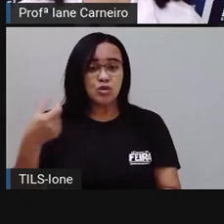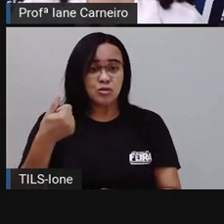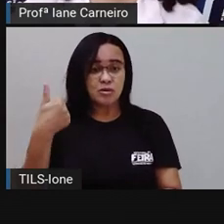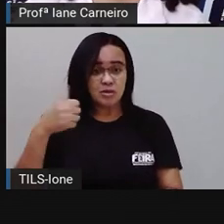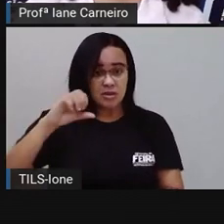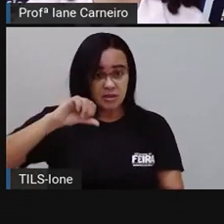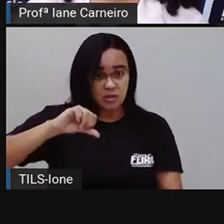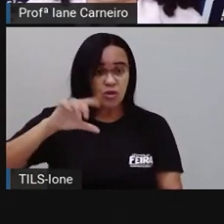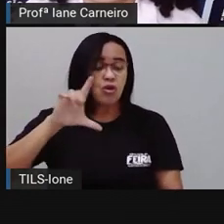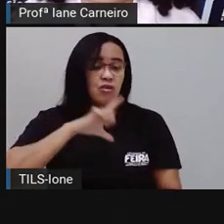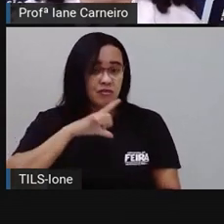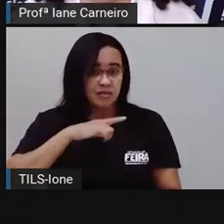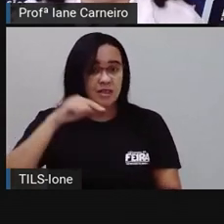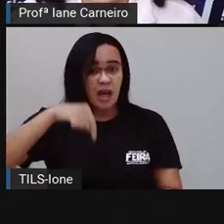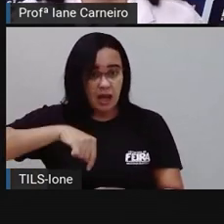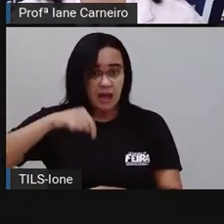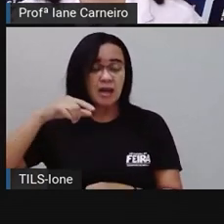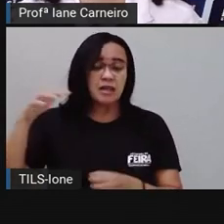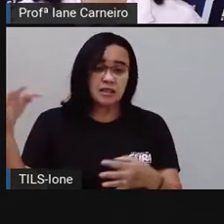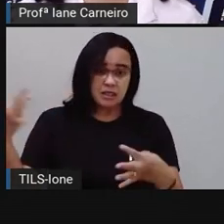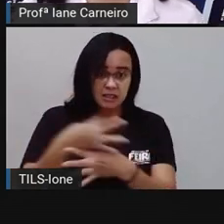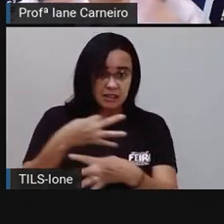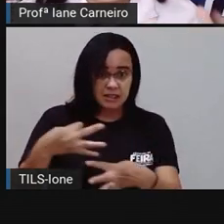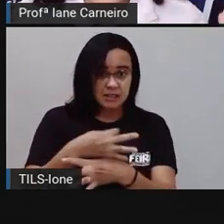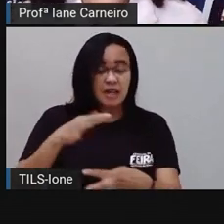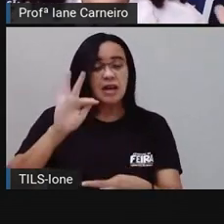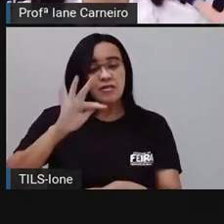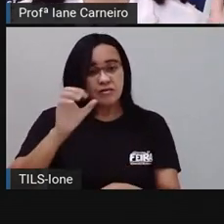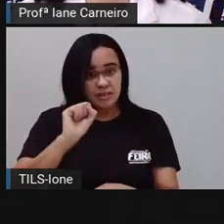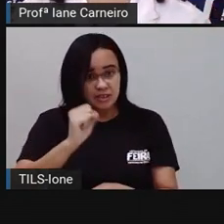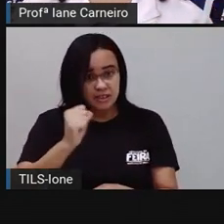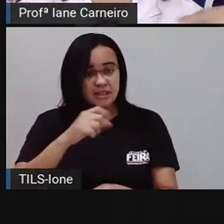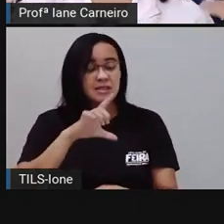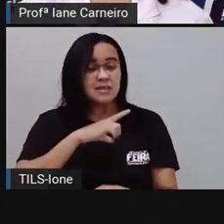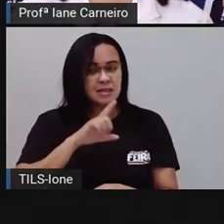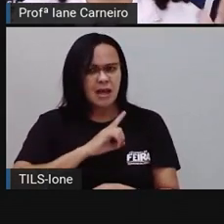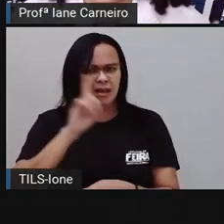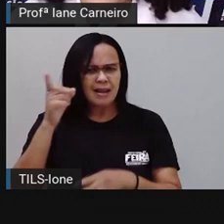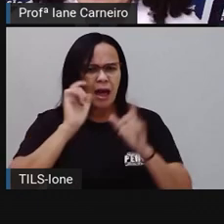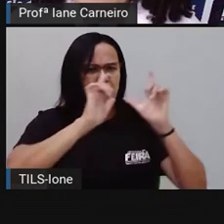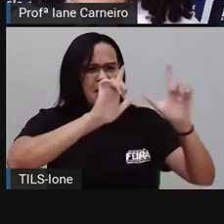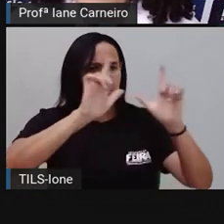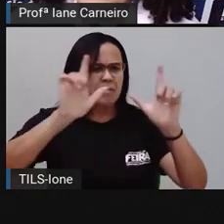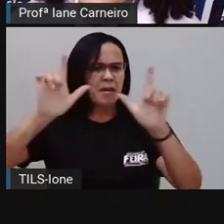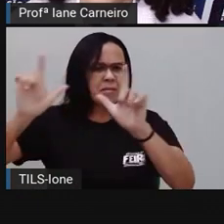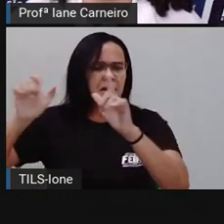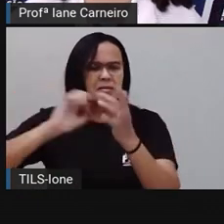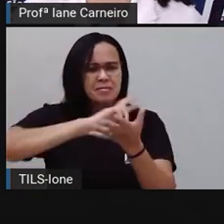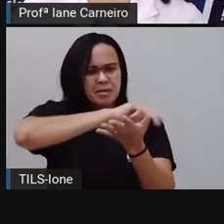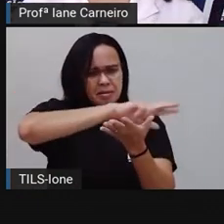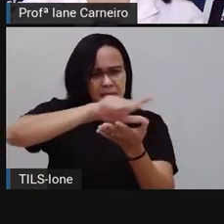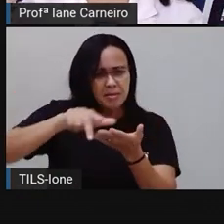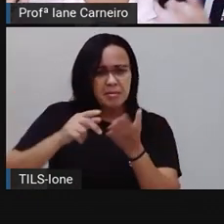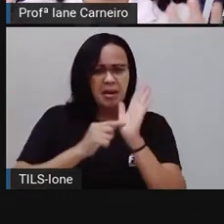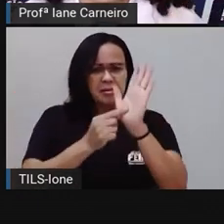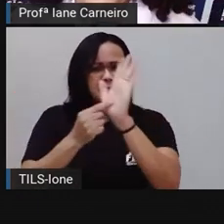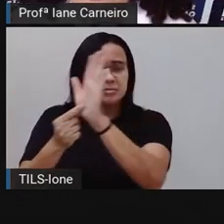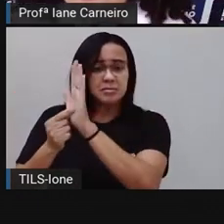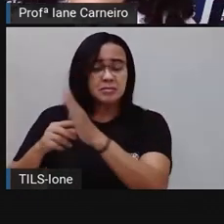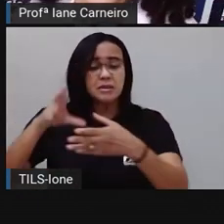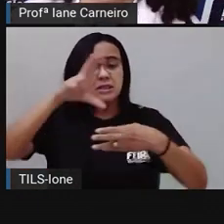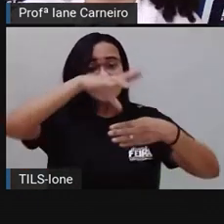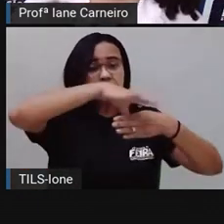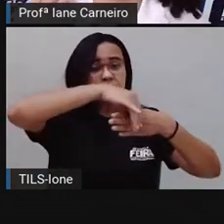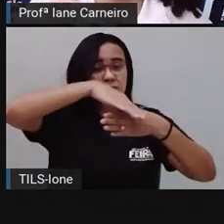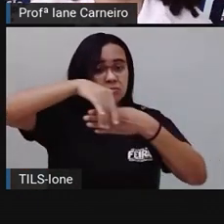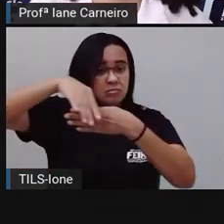a Feira do Livro aqui em Feira, a Flipes, né? Em que lá é feita a exposição de diversos cordéis. Vários autores